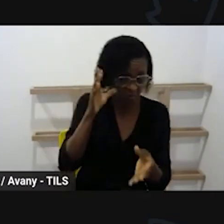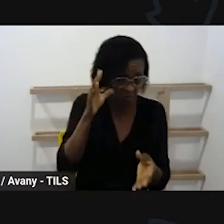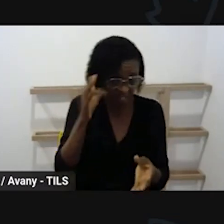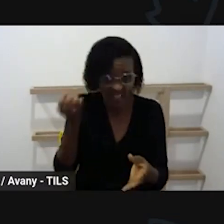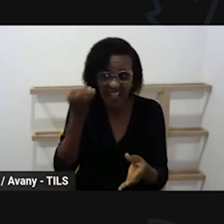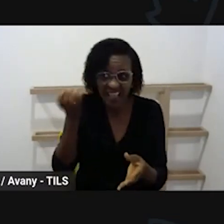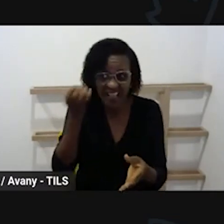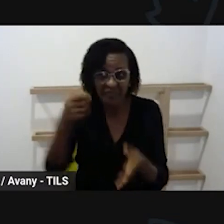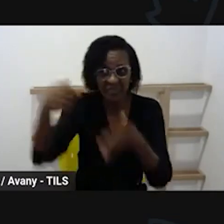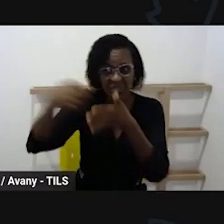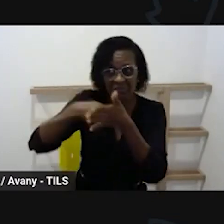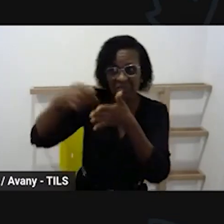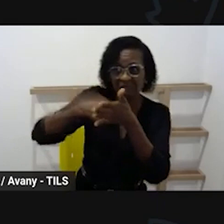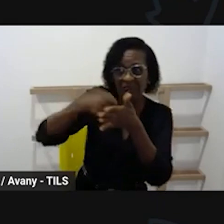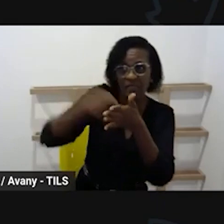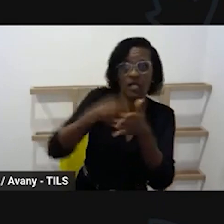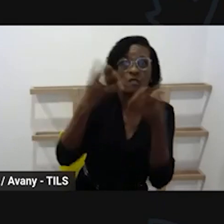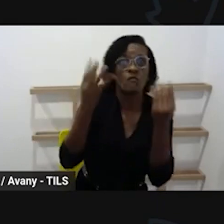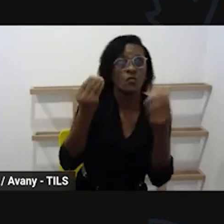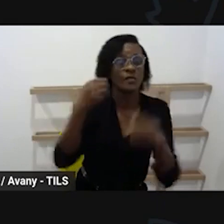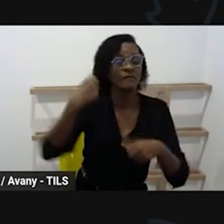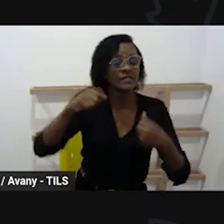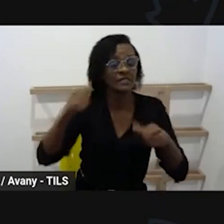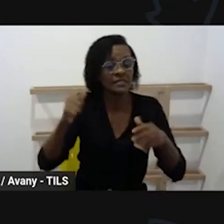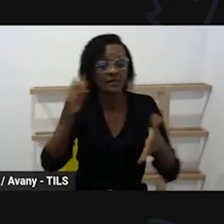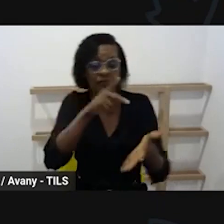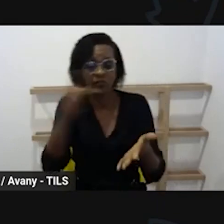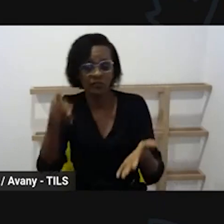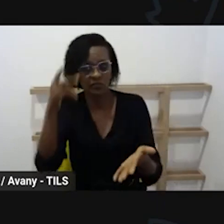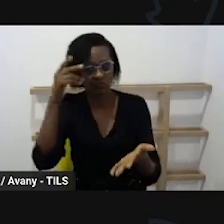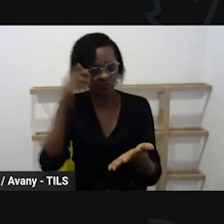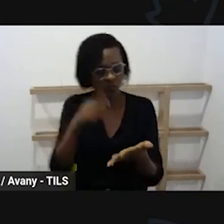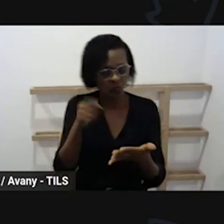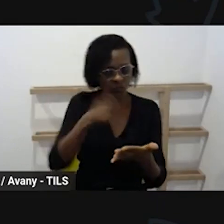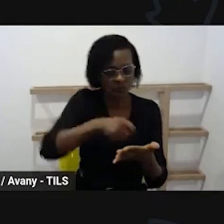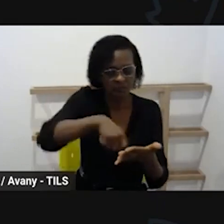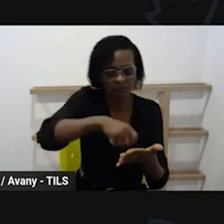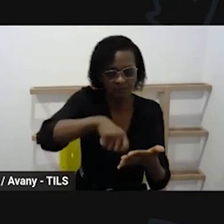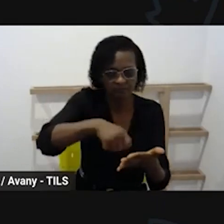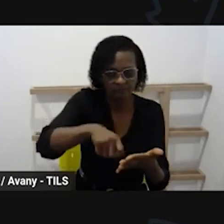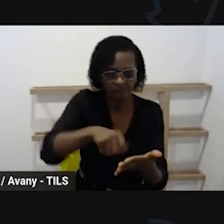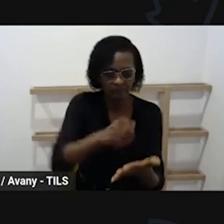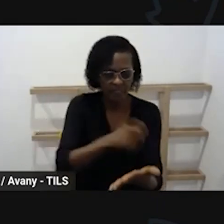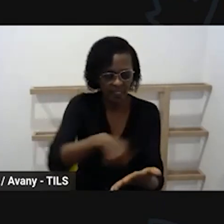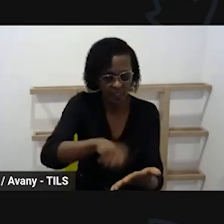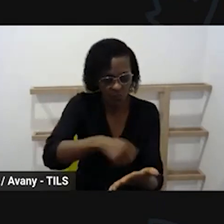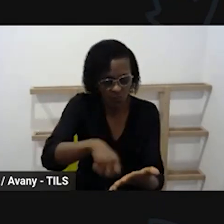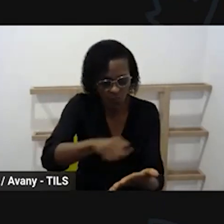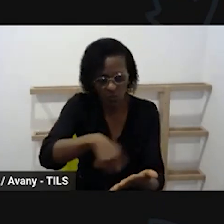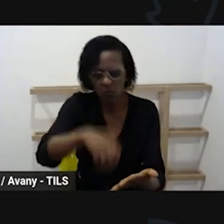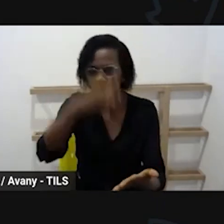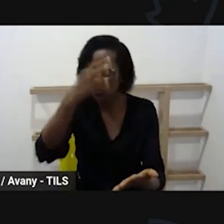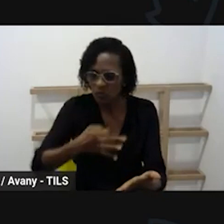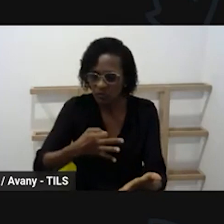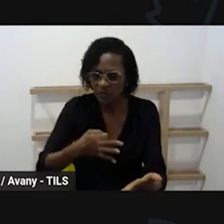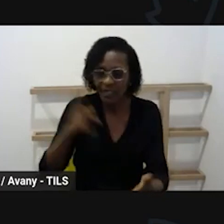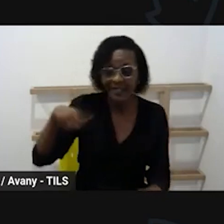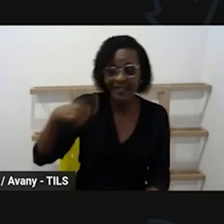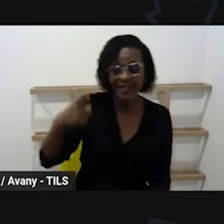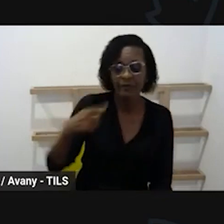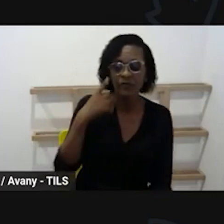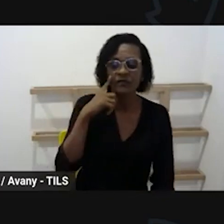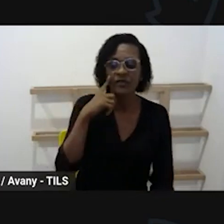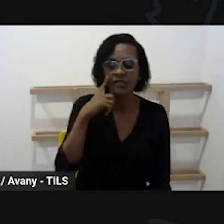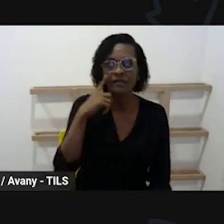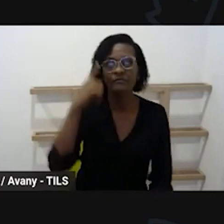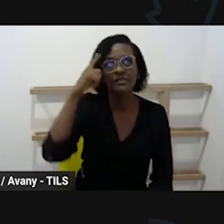tudo então a gente precisa trazer essa curiosidade para os projetos então é assim que os projetos eles surgem